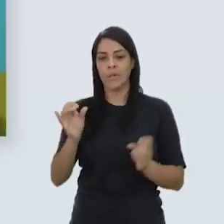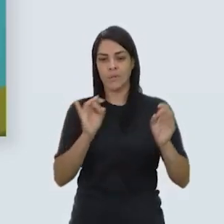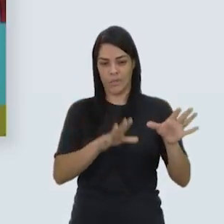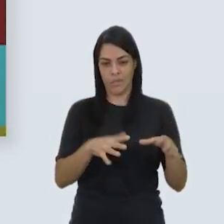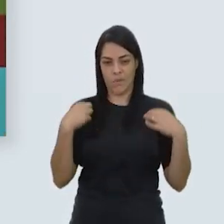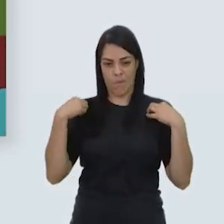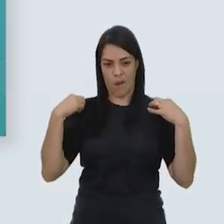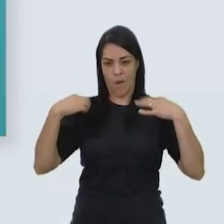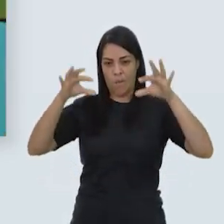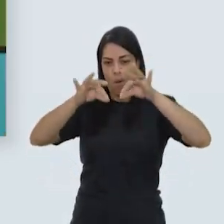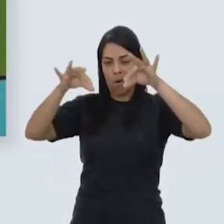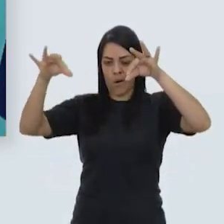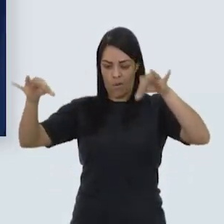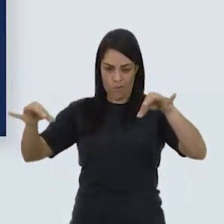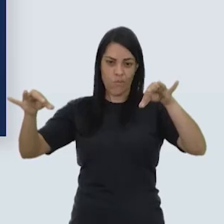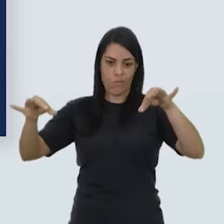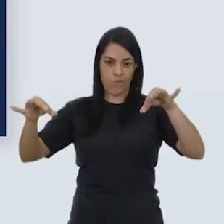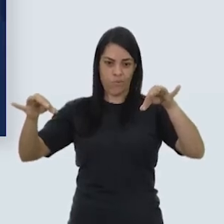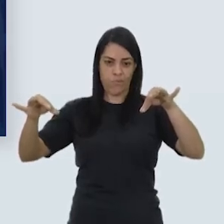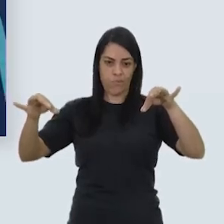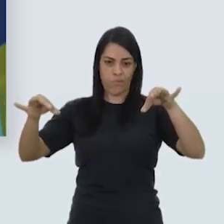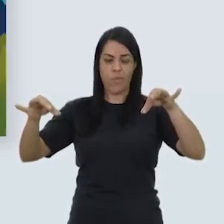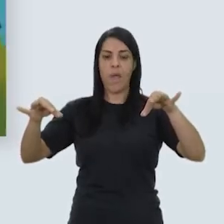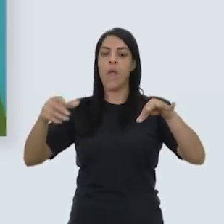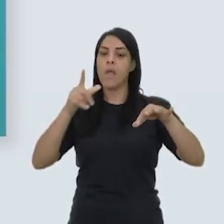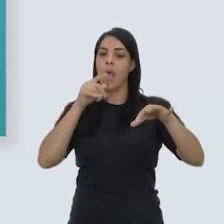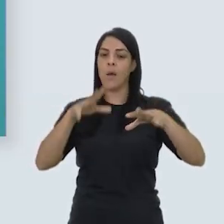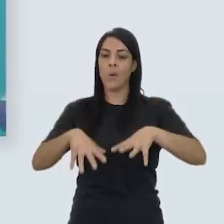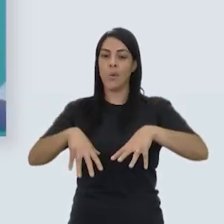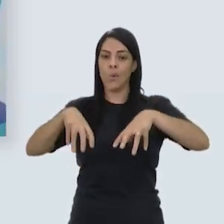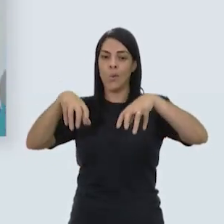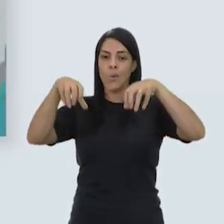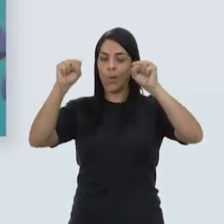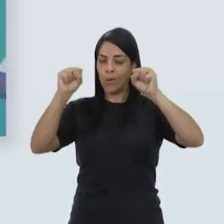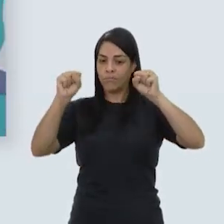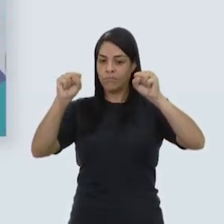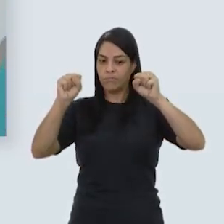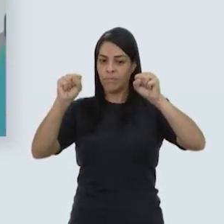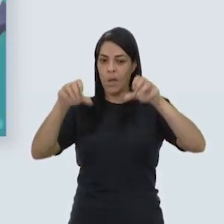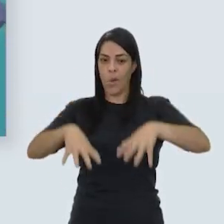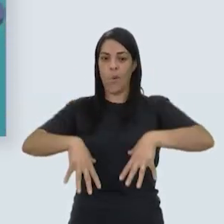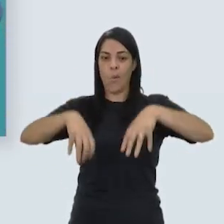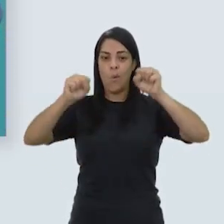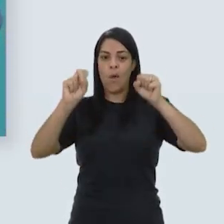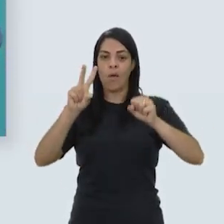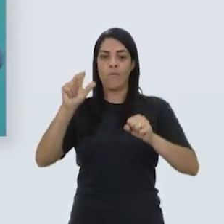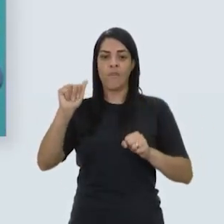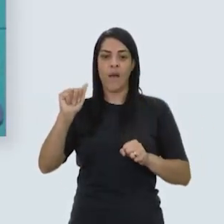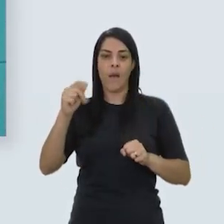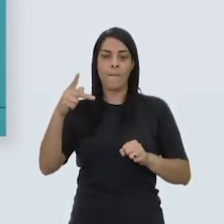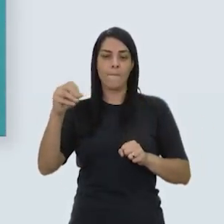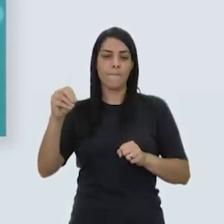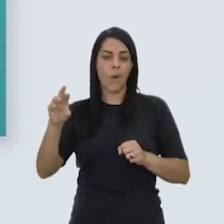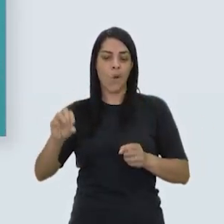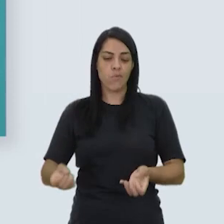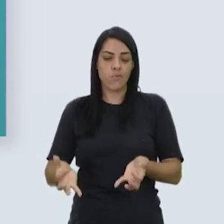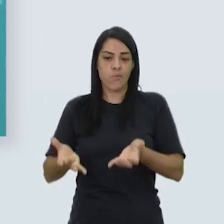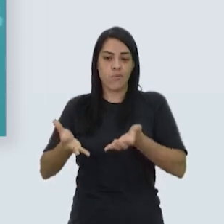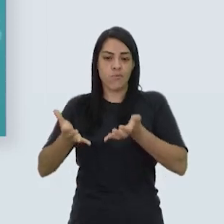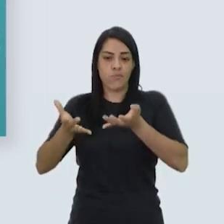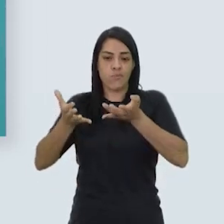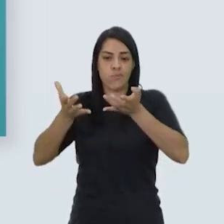molhada no varal, ela seca e a água parece sumir. Mas não some. Vira vapor, que vai se juntando e formando as nuvens.